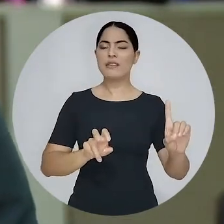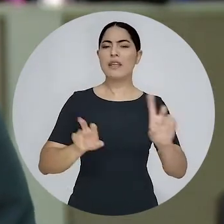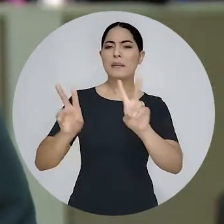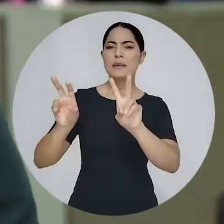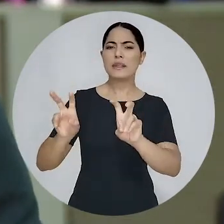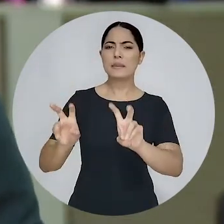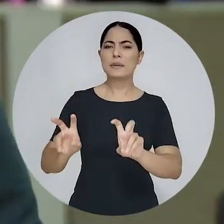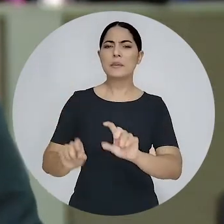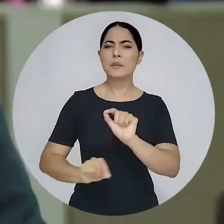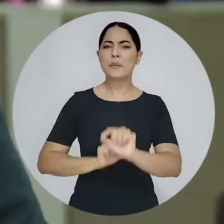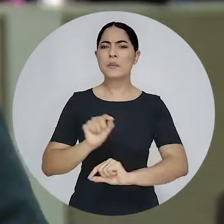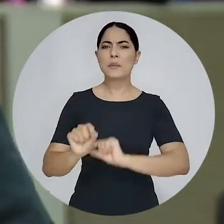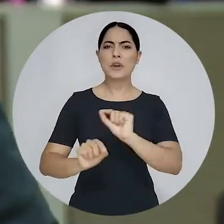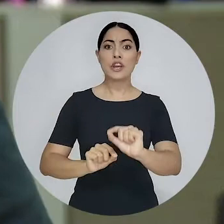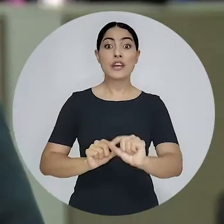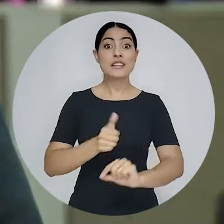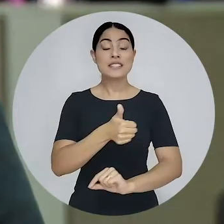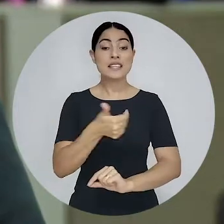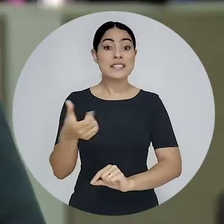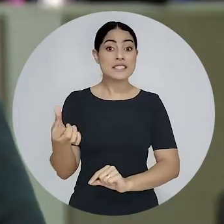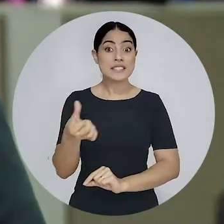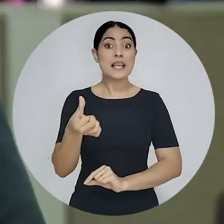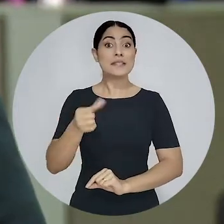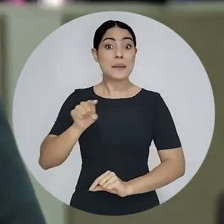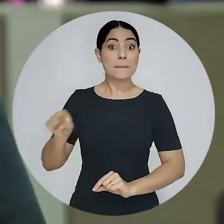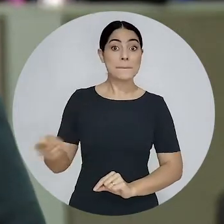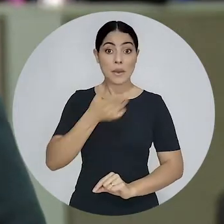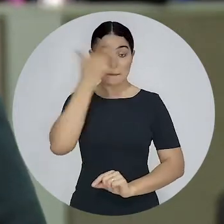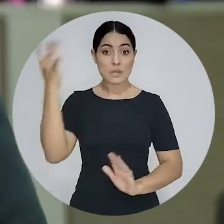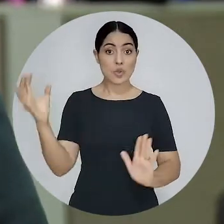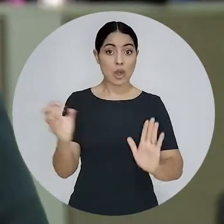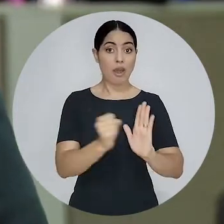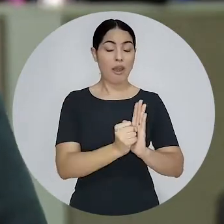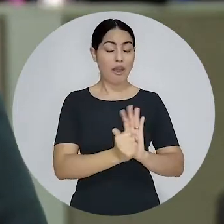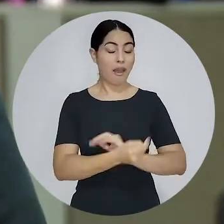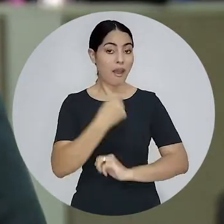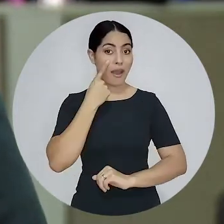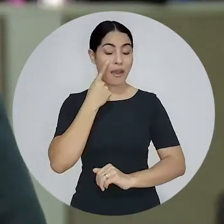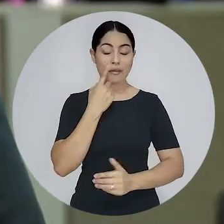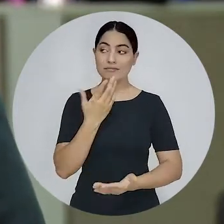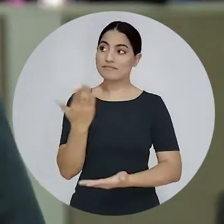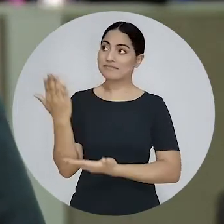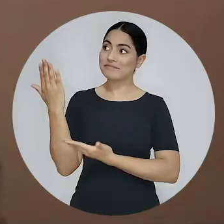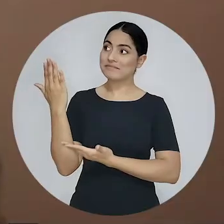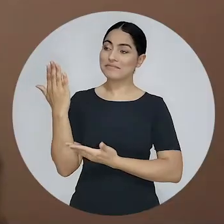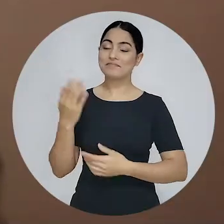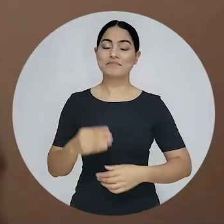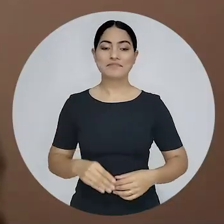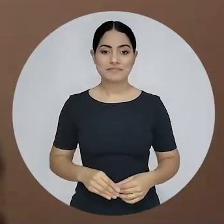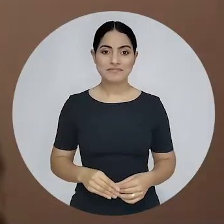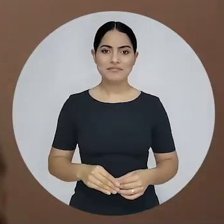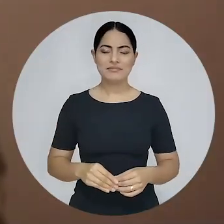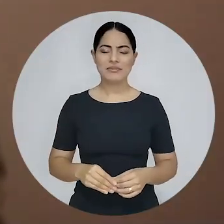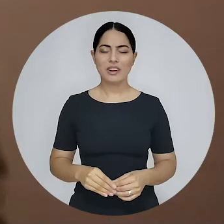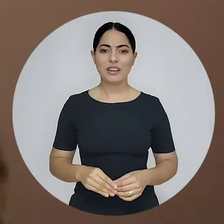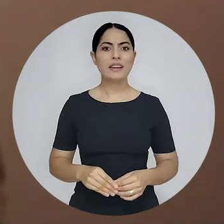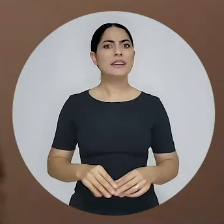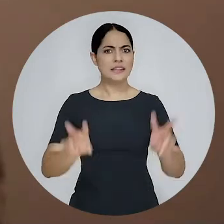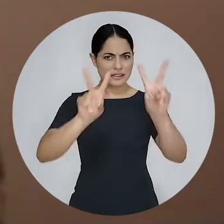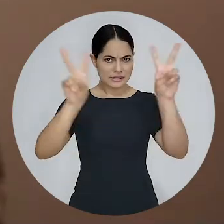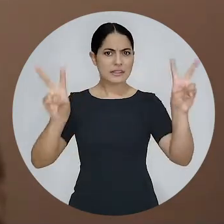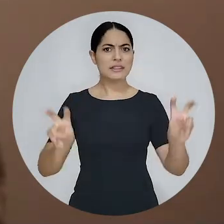no Brasil e mais de 16 mil inscritos. Confira na entrevista. Ela abordou os